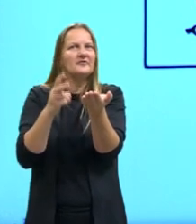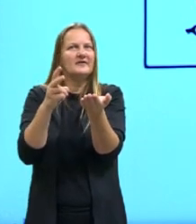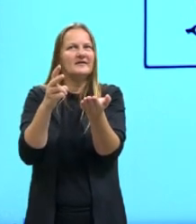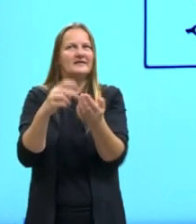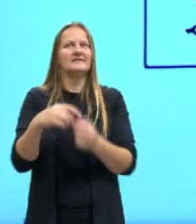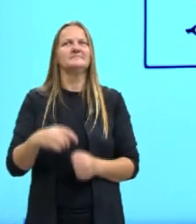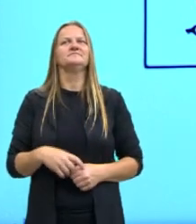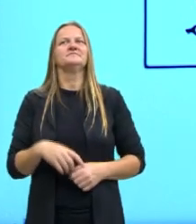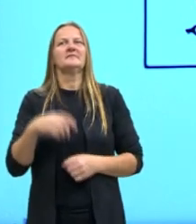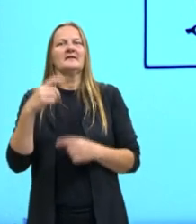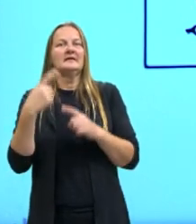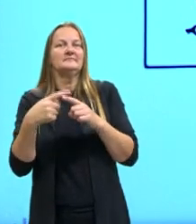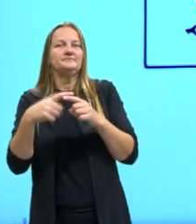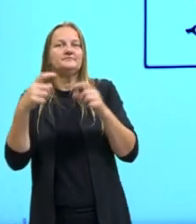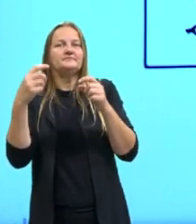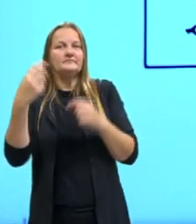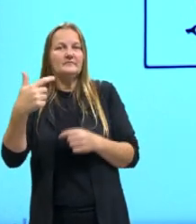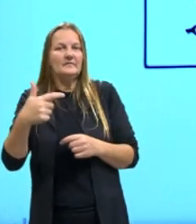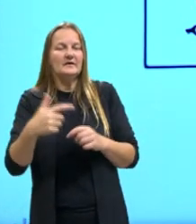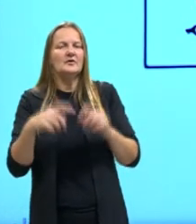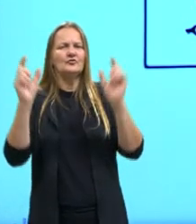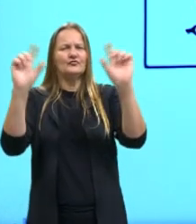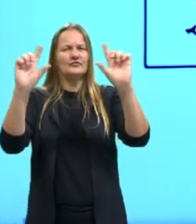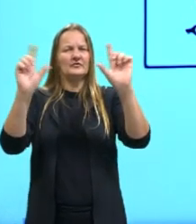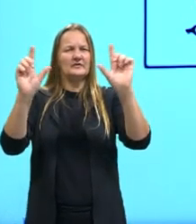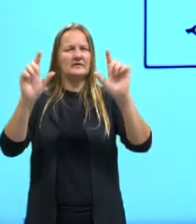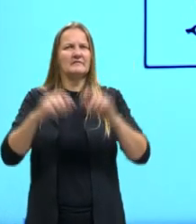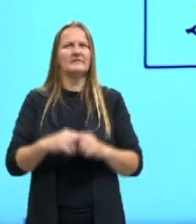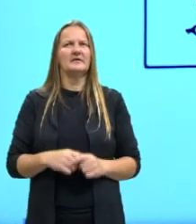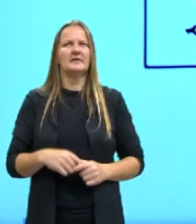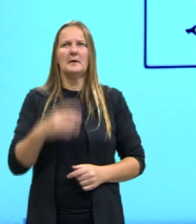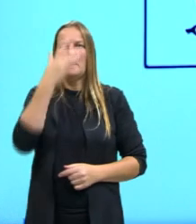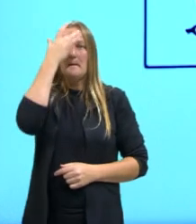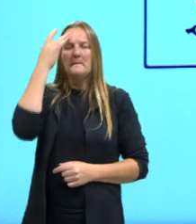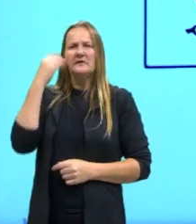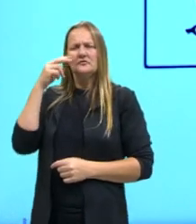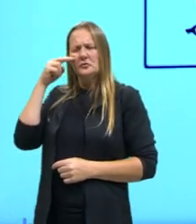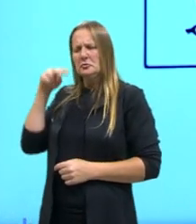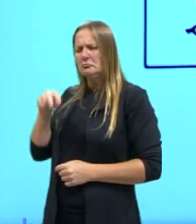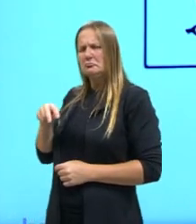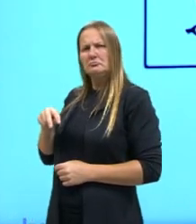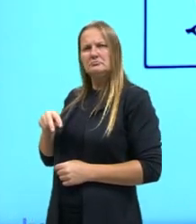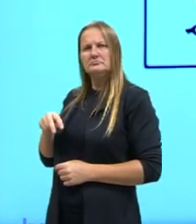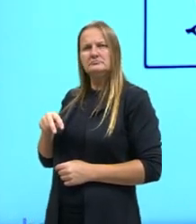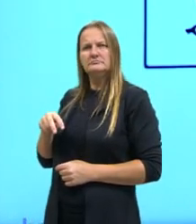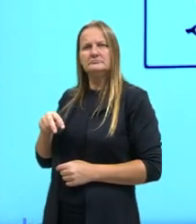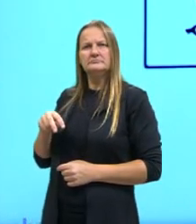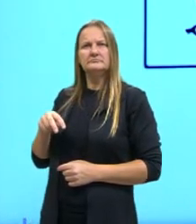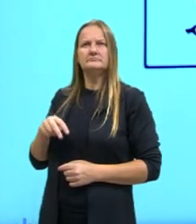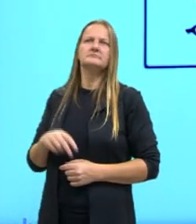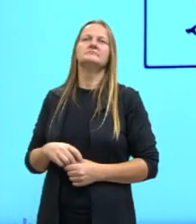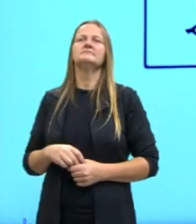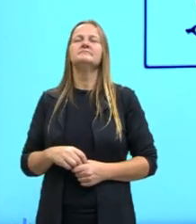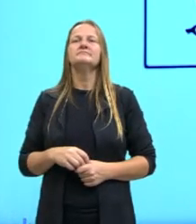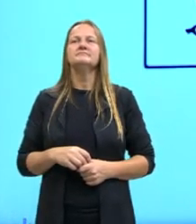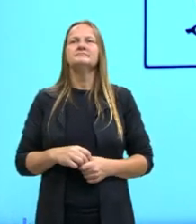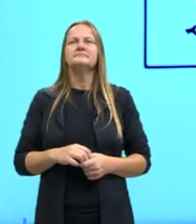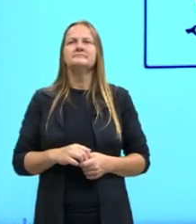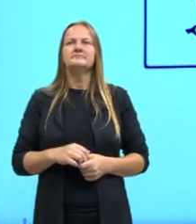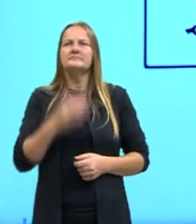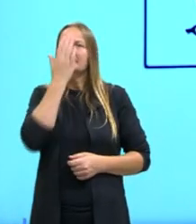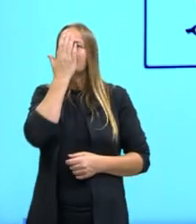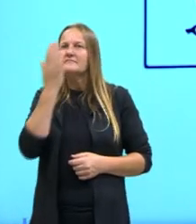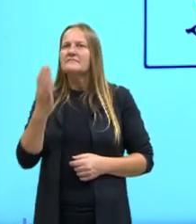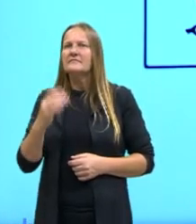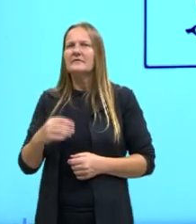num terceiro quadrinho a gente tem ali a televisão e uma pessoa parada no terceiro não no quarto uma pessoa parada na frente